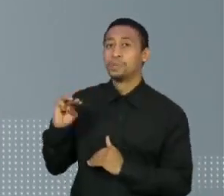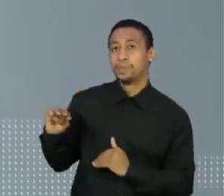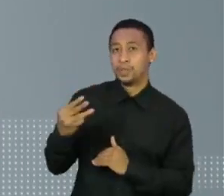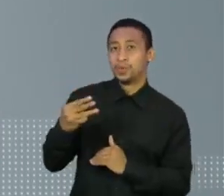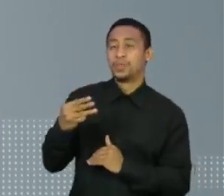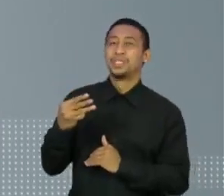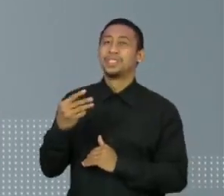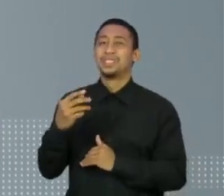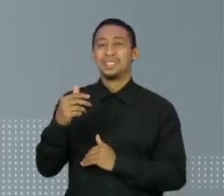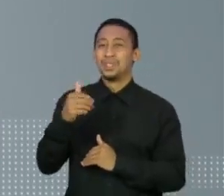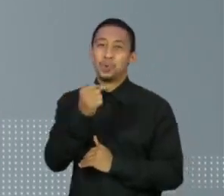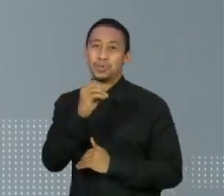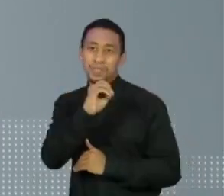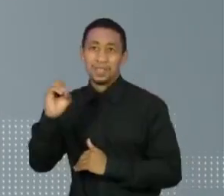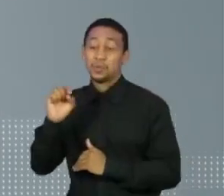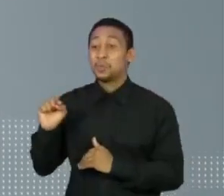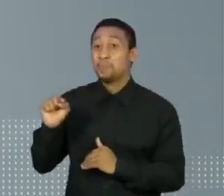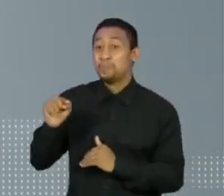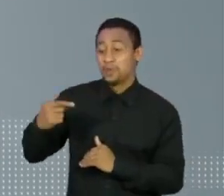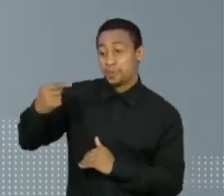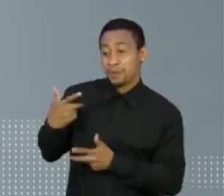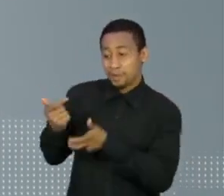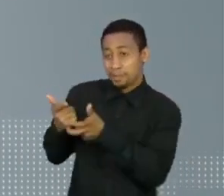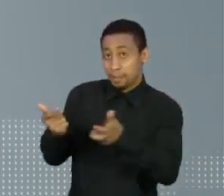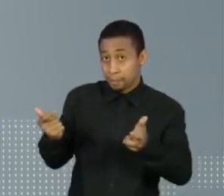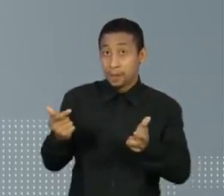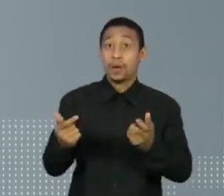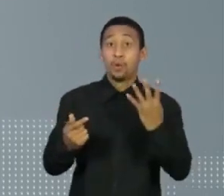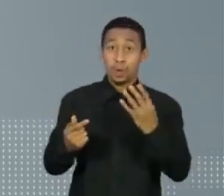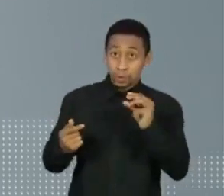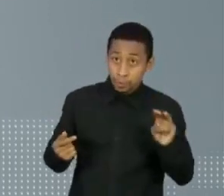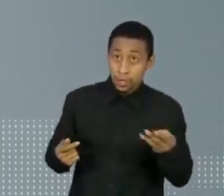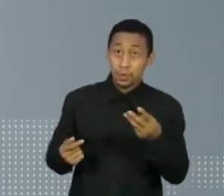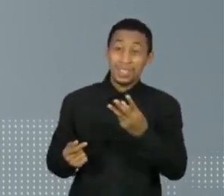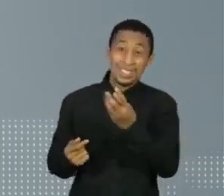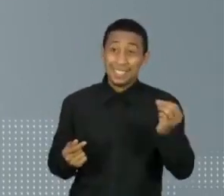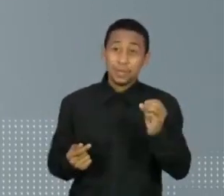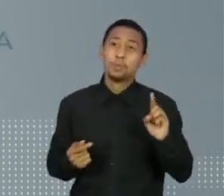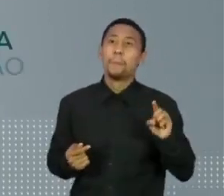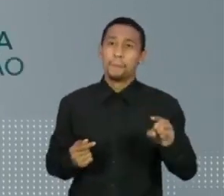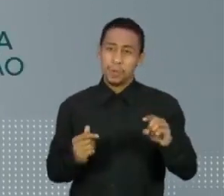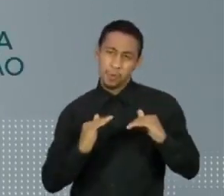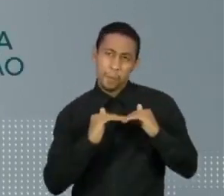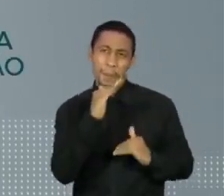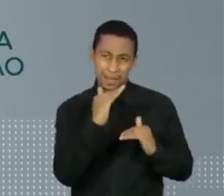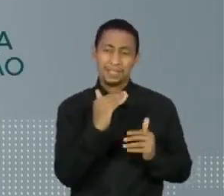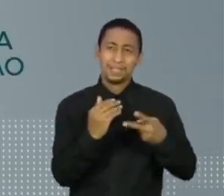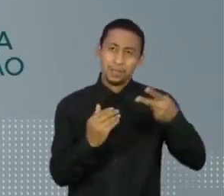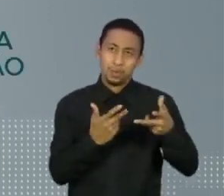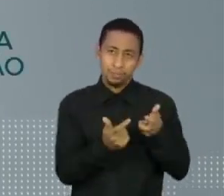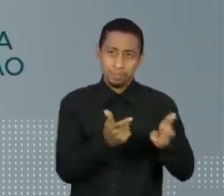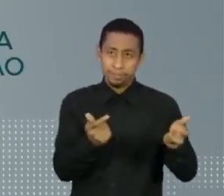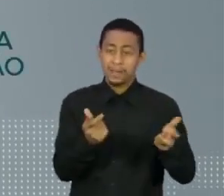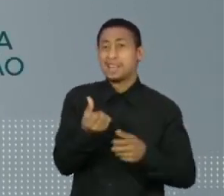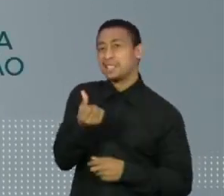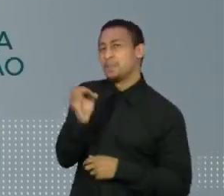mil vacinados com a primeira dose e 4 milhões e 300 mil com a segunda, pouco mais de 6% da população.